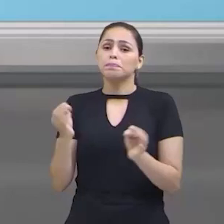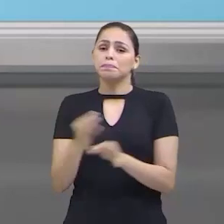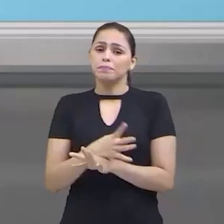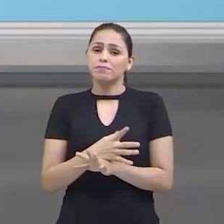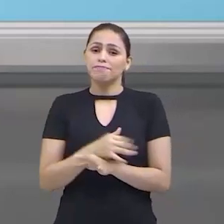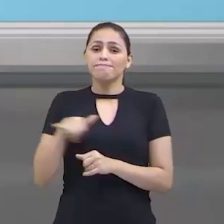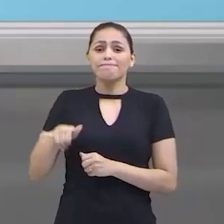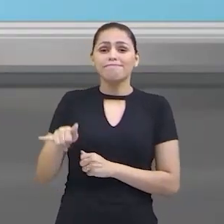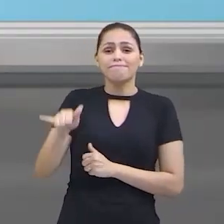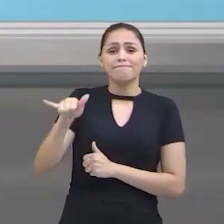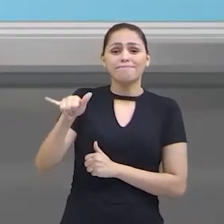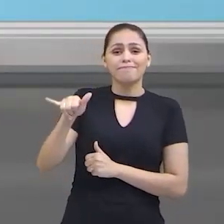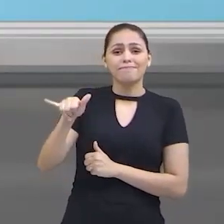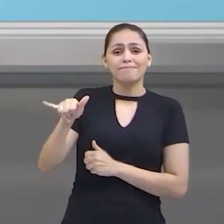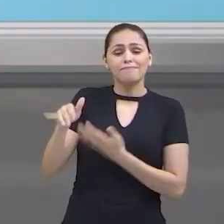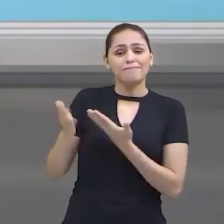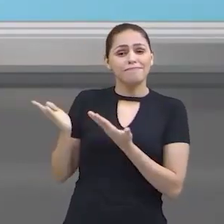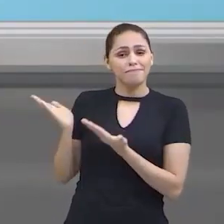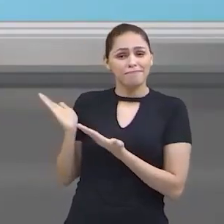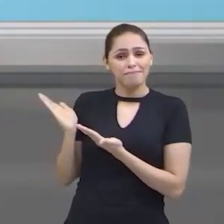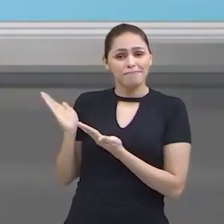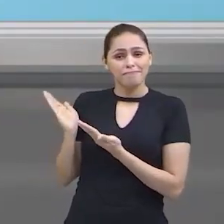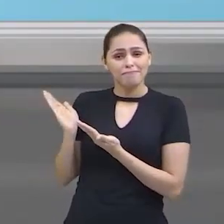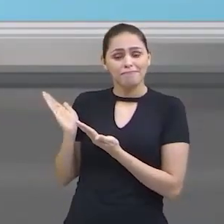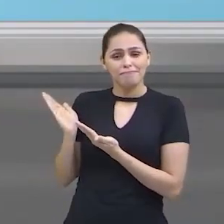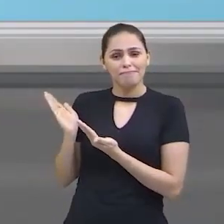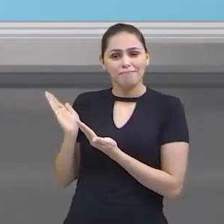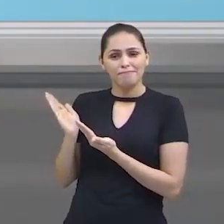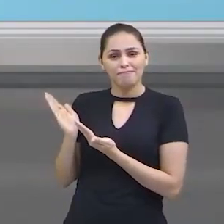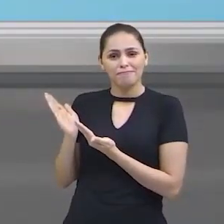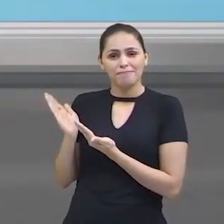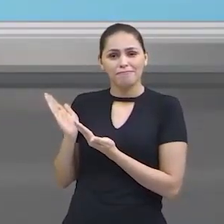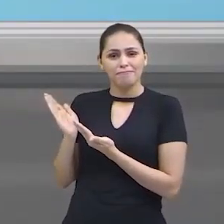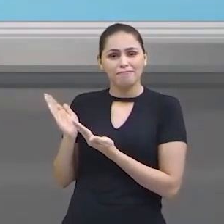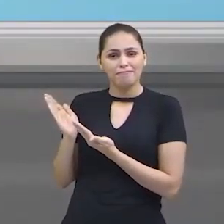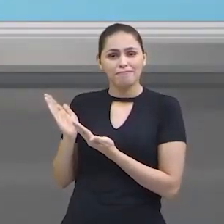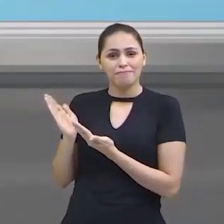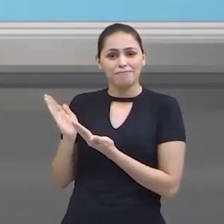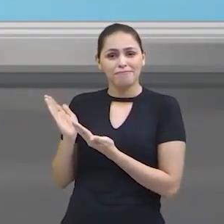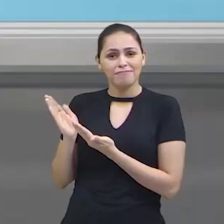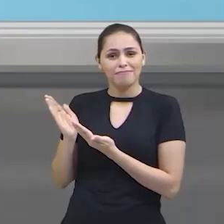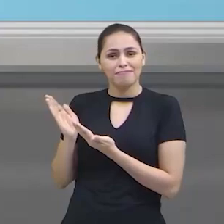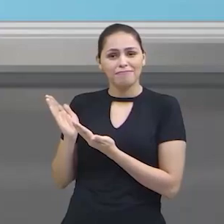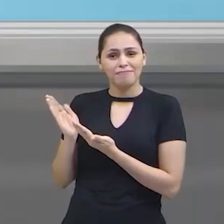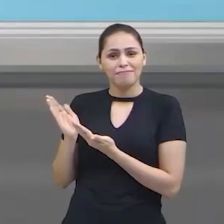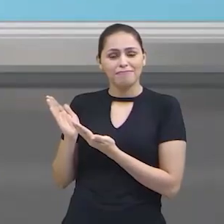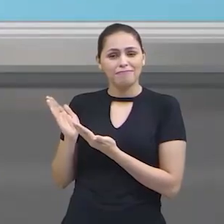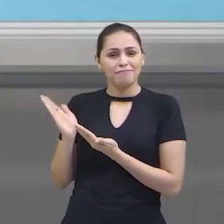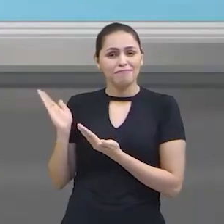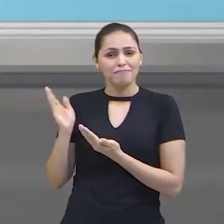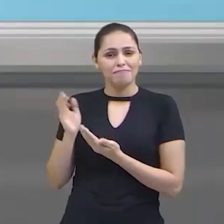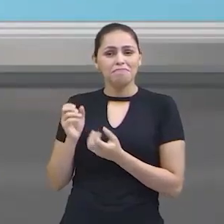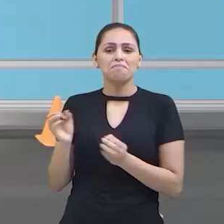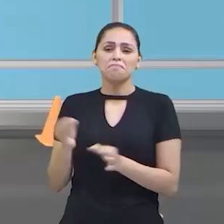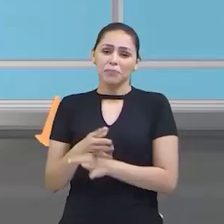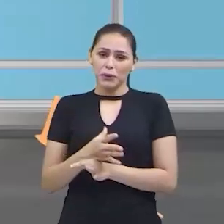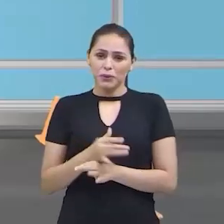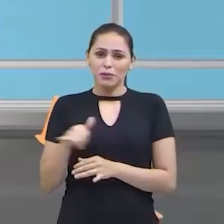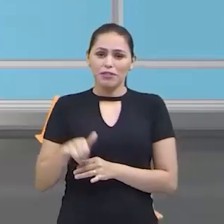Olha só. Abri aqui do lado. Do outro. Olha aqui. O nosso avião está pronto.